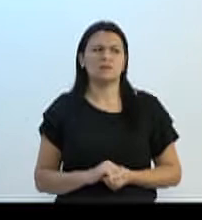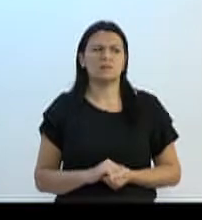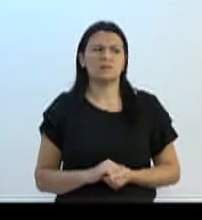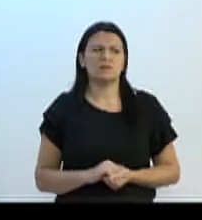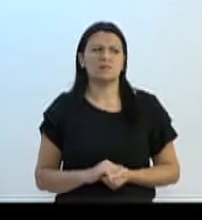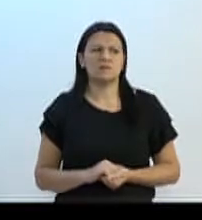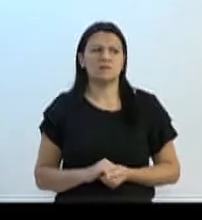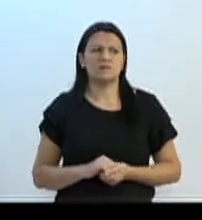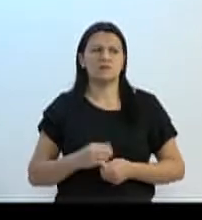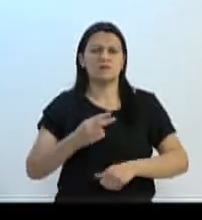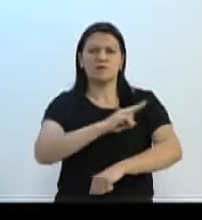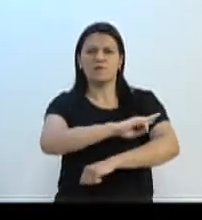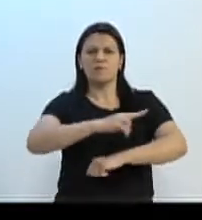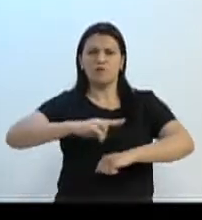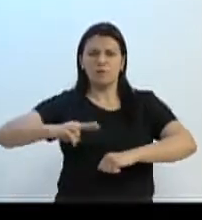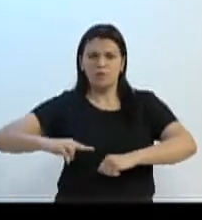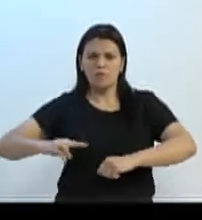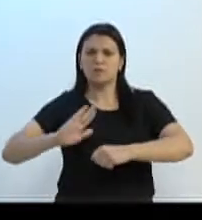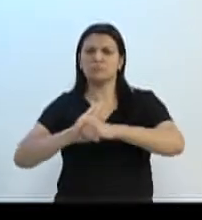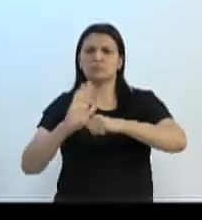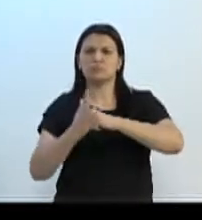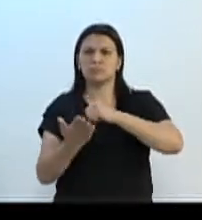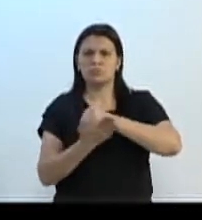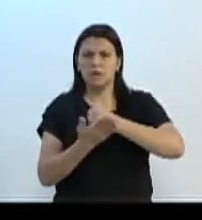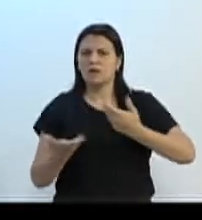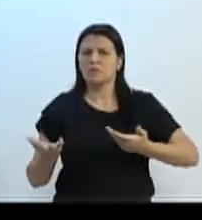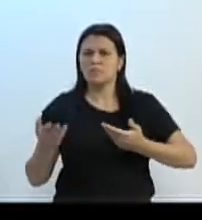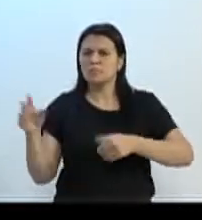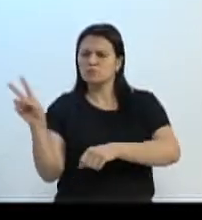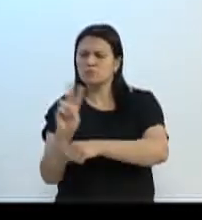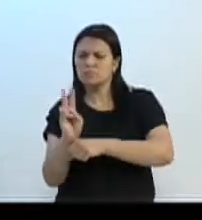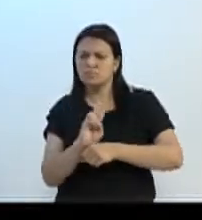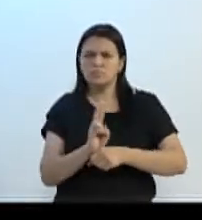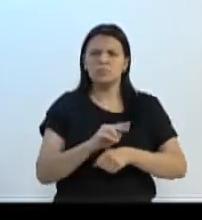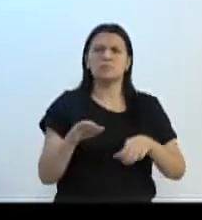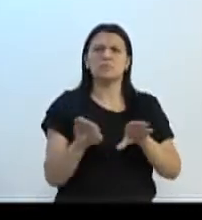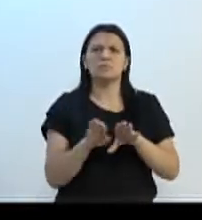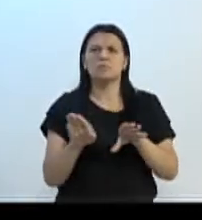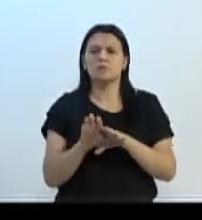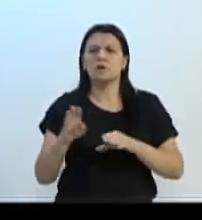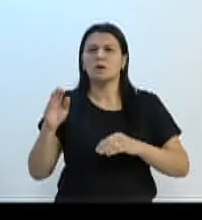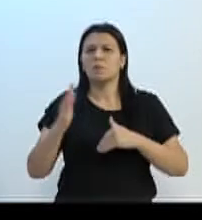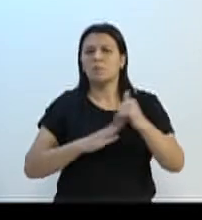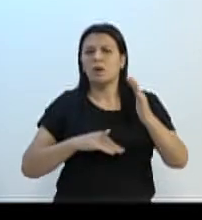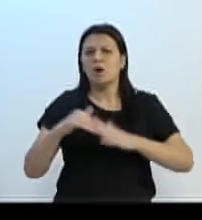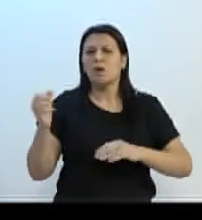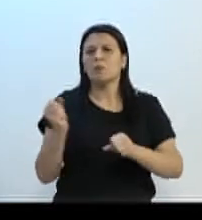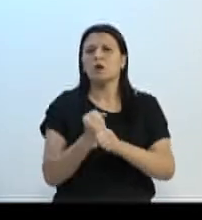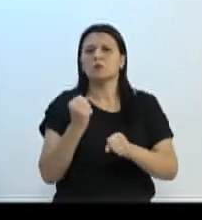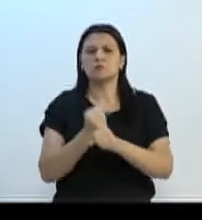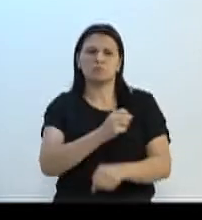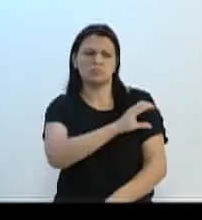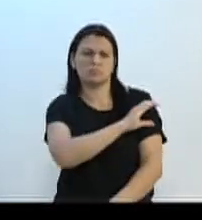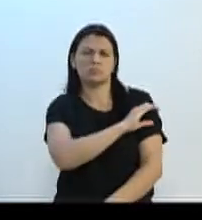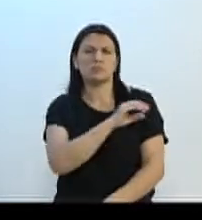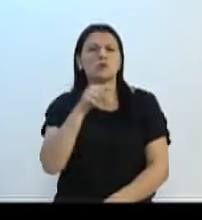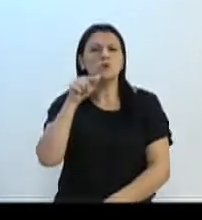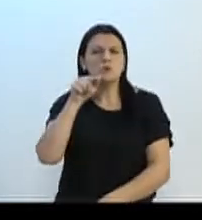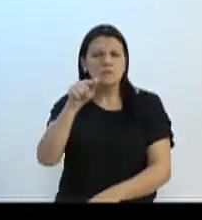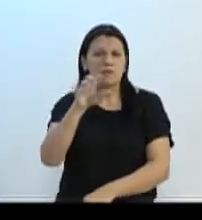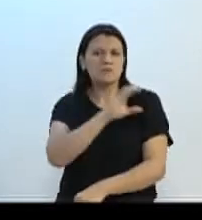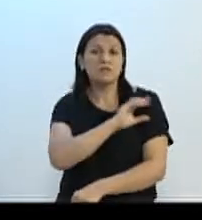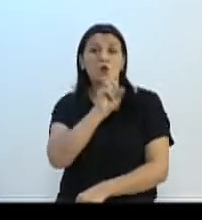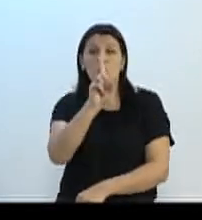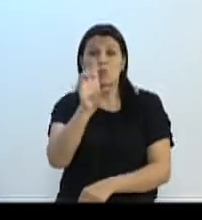Ponta Aguda, da rua que foi atrás, fiscalizando também mais uma obra de construção de CI. Daqueles sete CIs, que apenas um foi